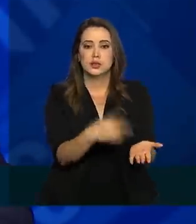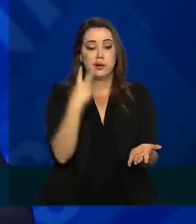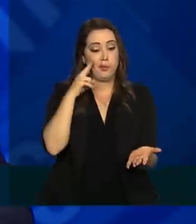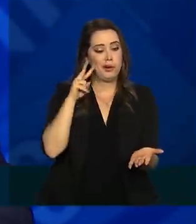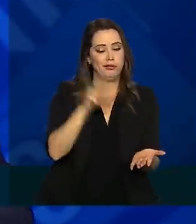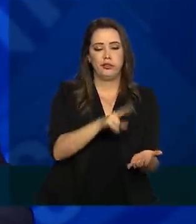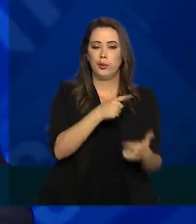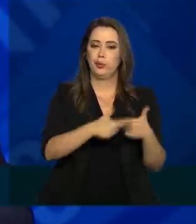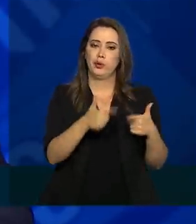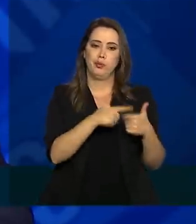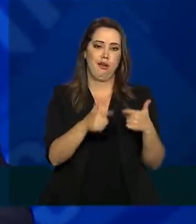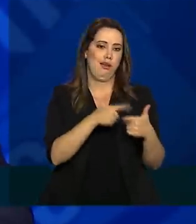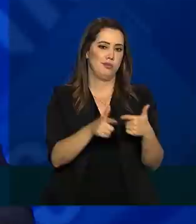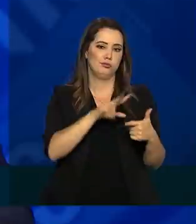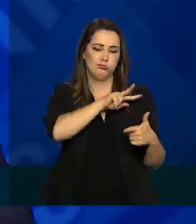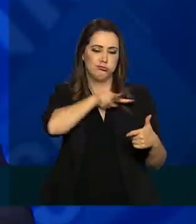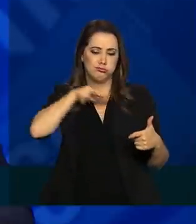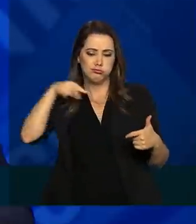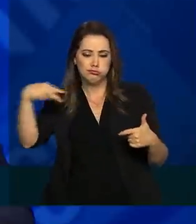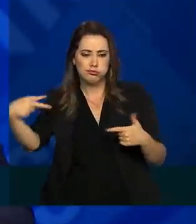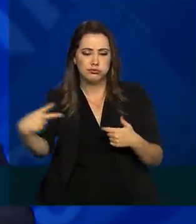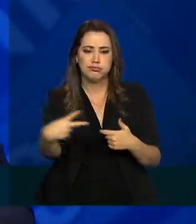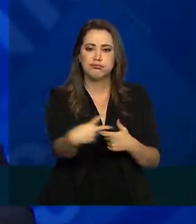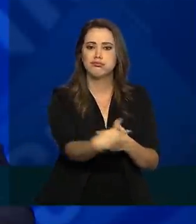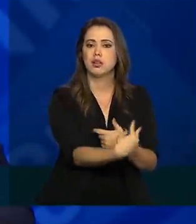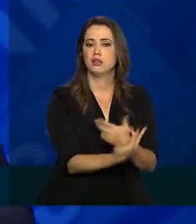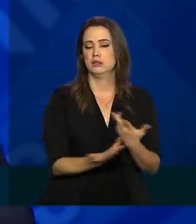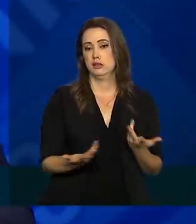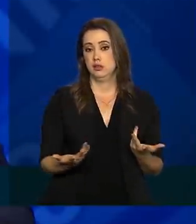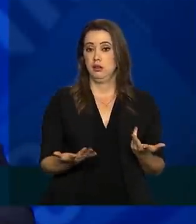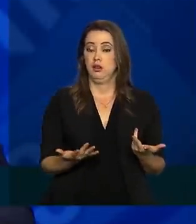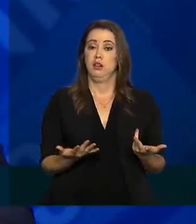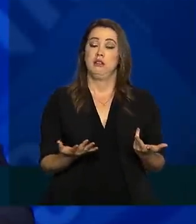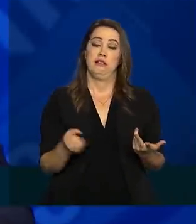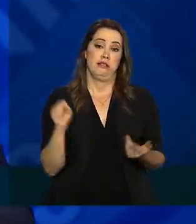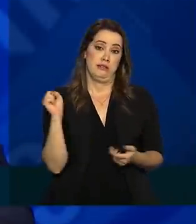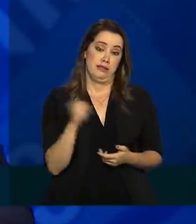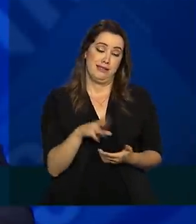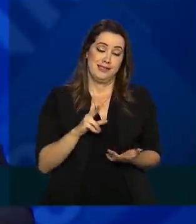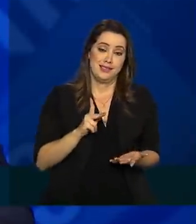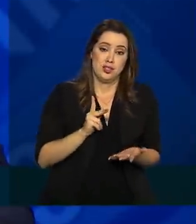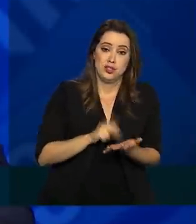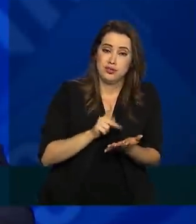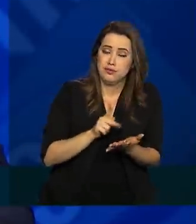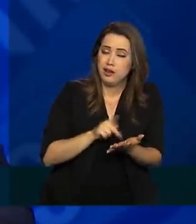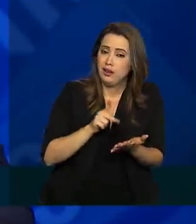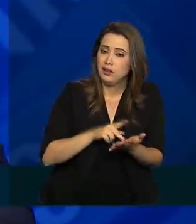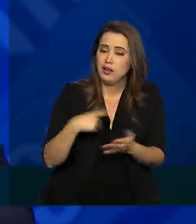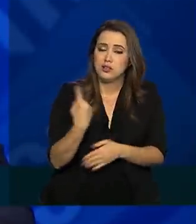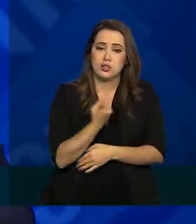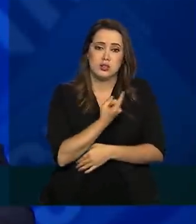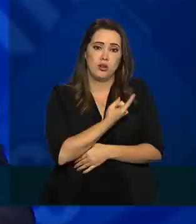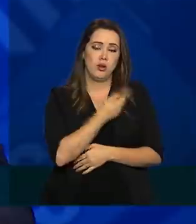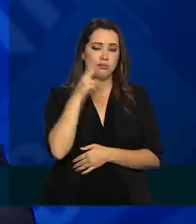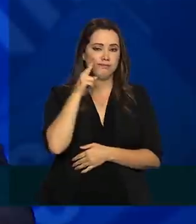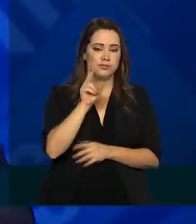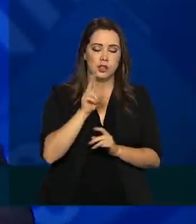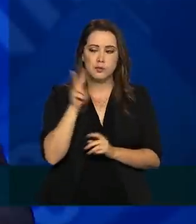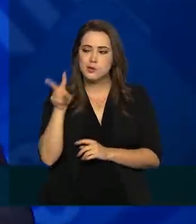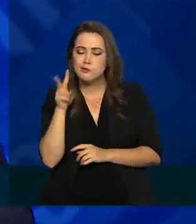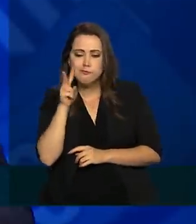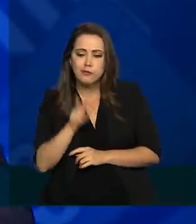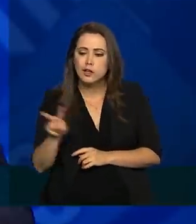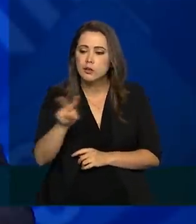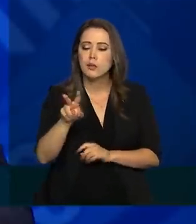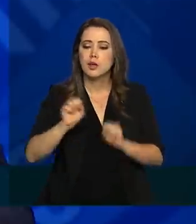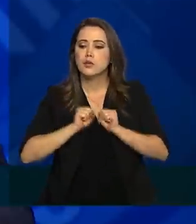maior número de perspectivas possível e realmente nós estamos acompanhando o esforço de todos